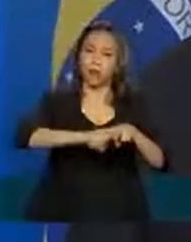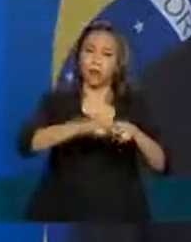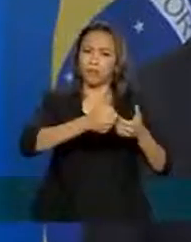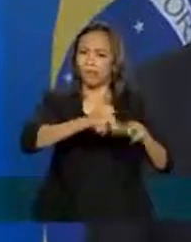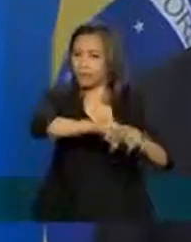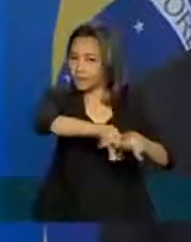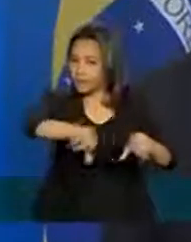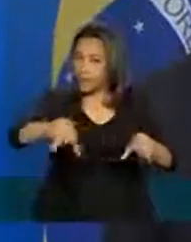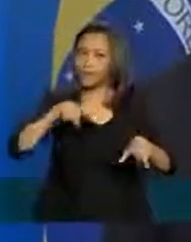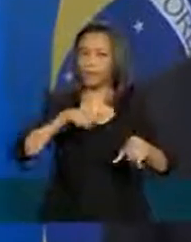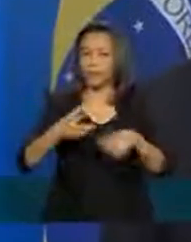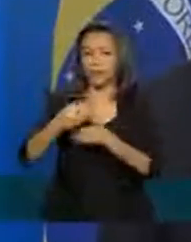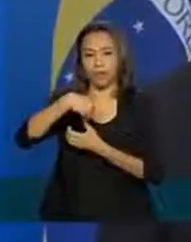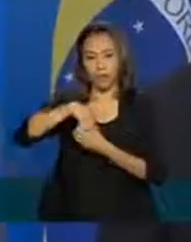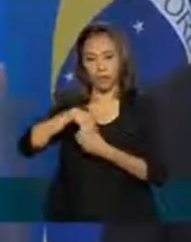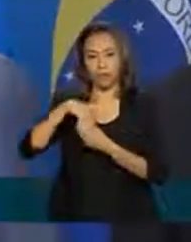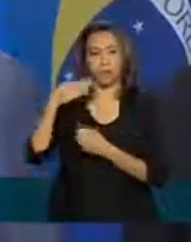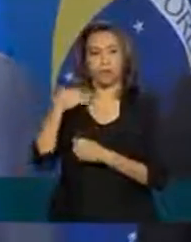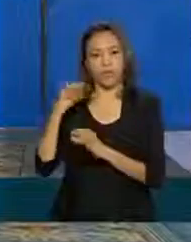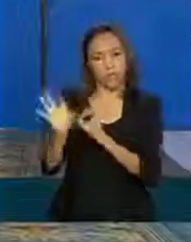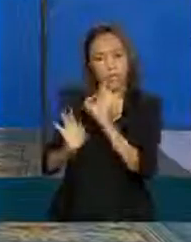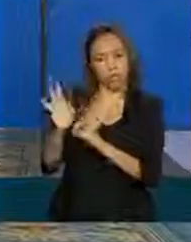banco do Ministério da Economia e da Infraestrutura